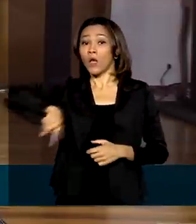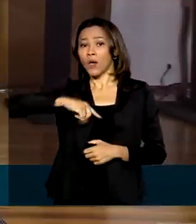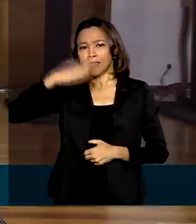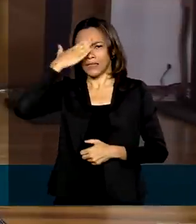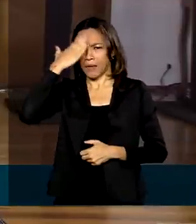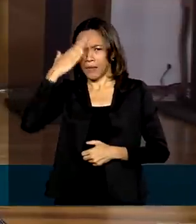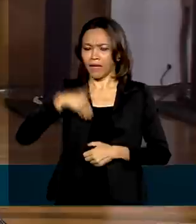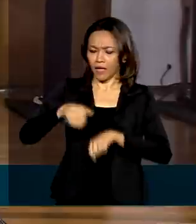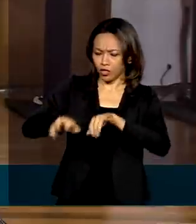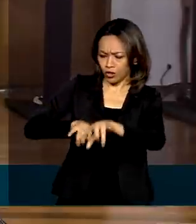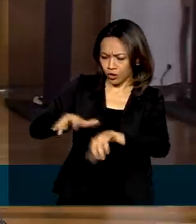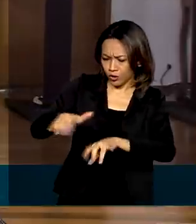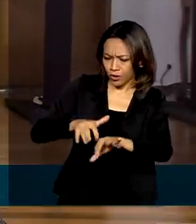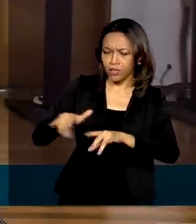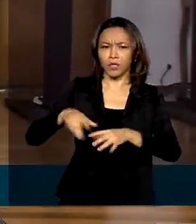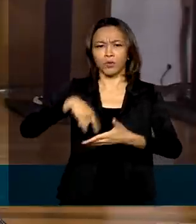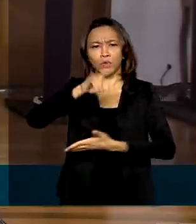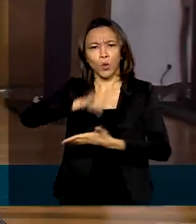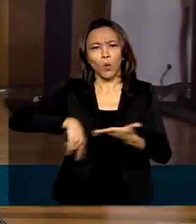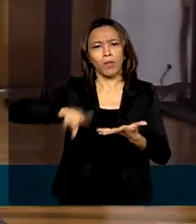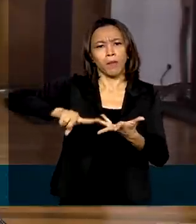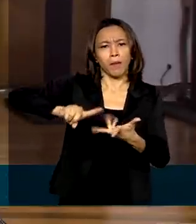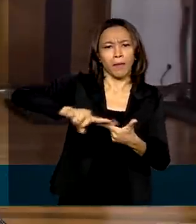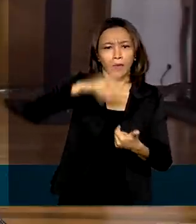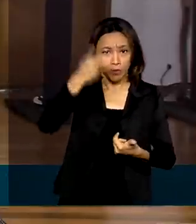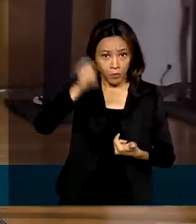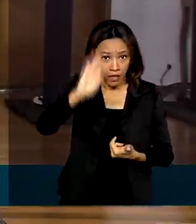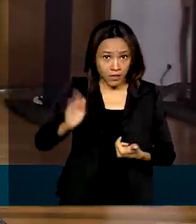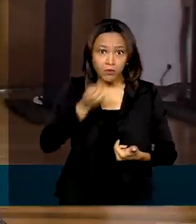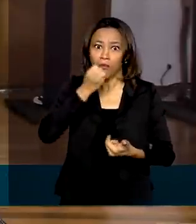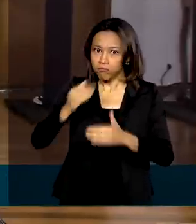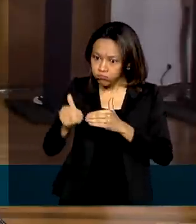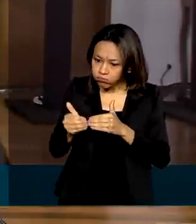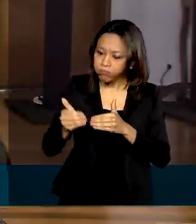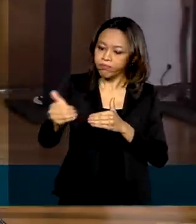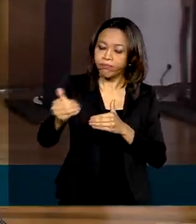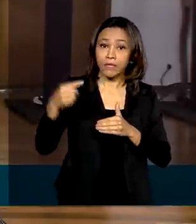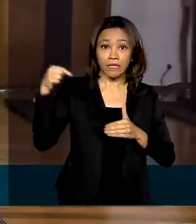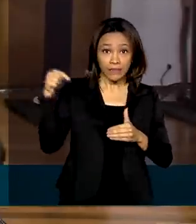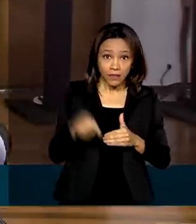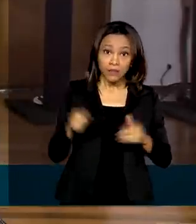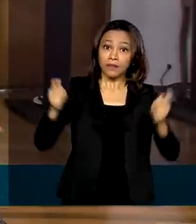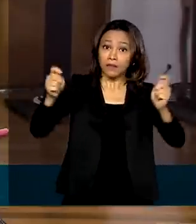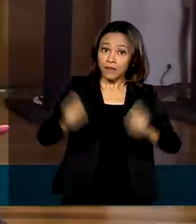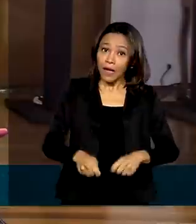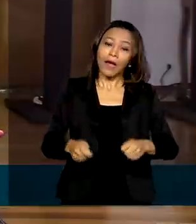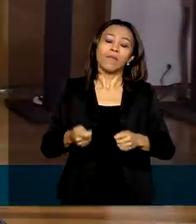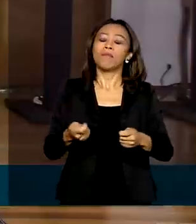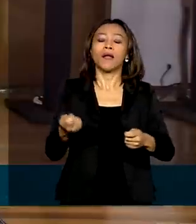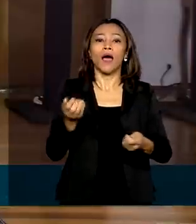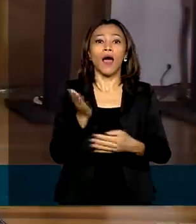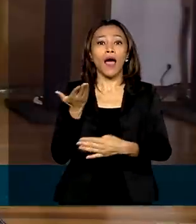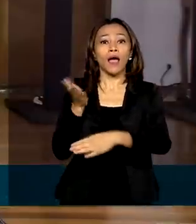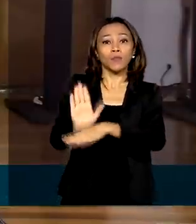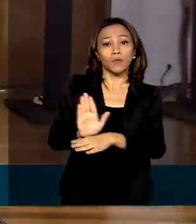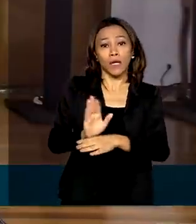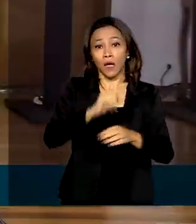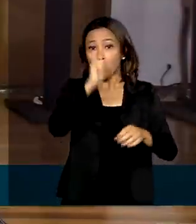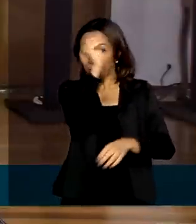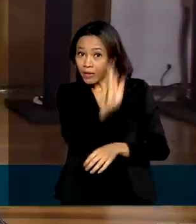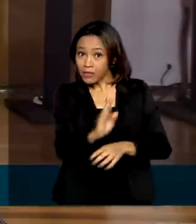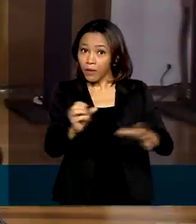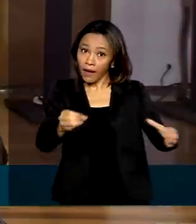digitalização já está bem avançada e esse processo também pode ajudar, pode contribuir para o ingresso do Brasil na OCDE,